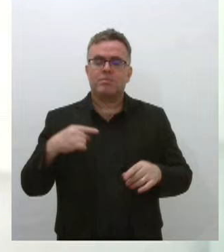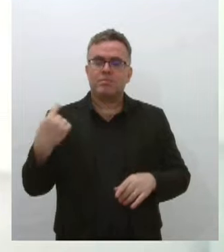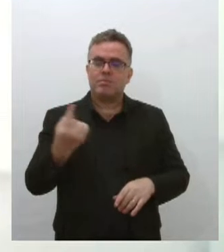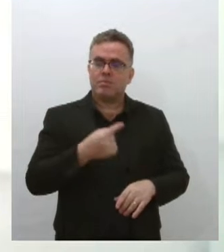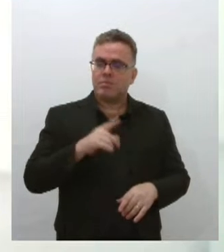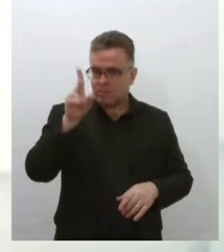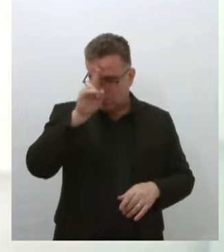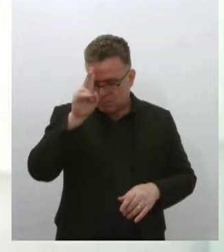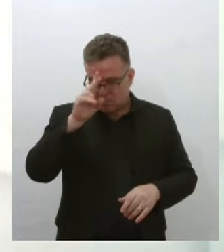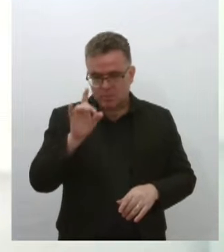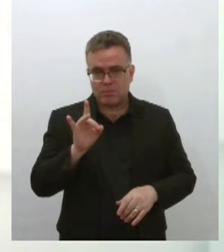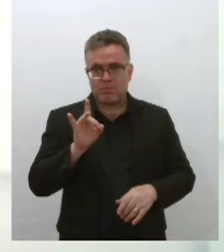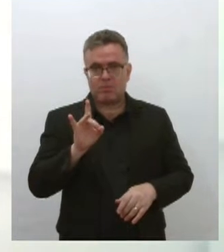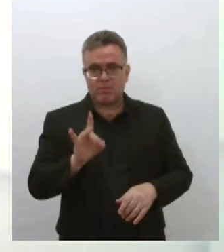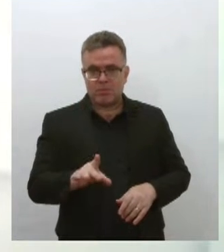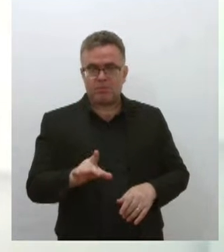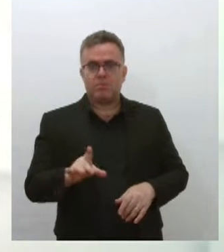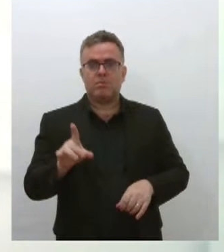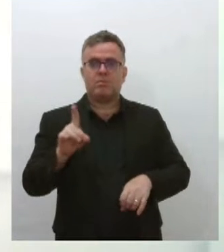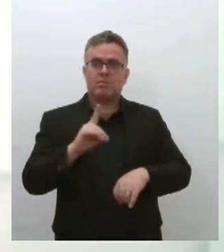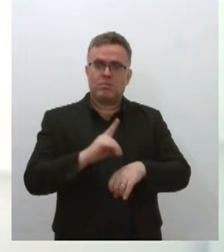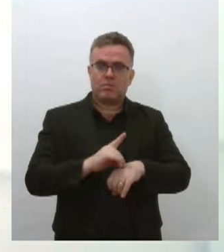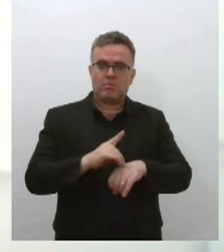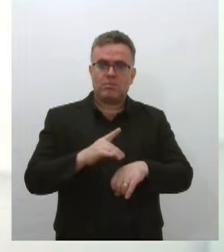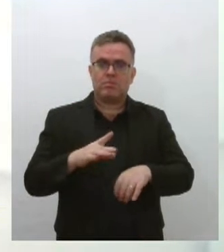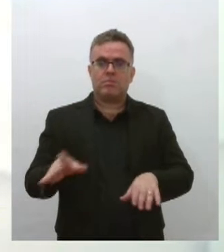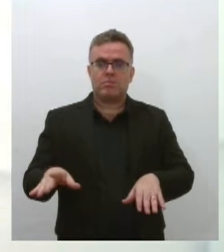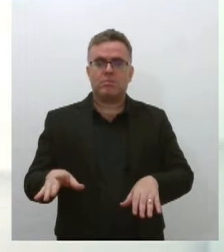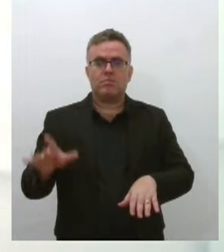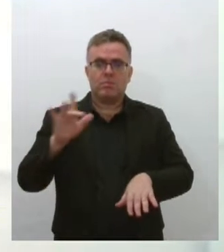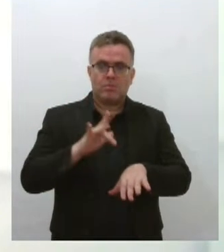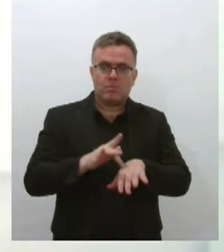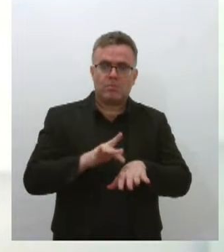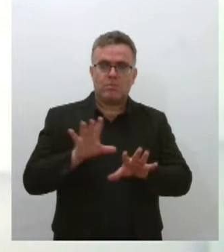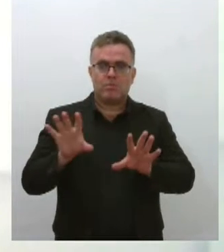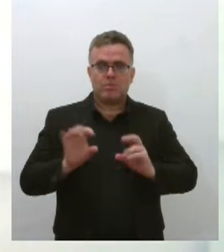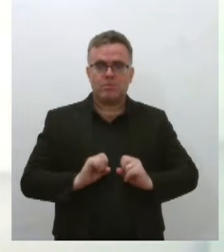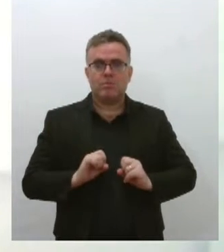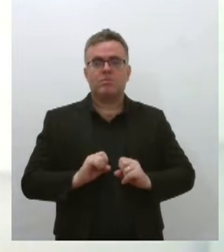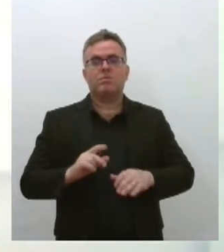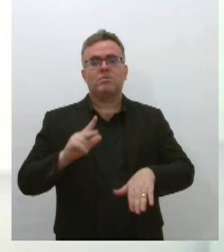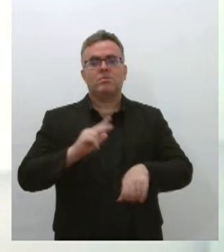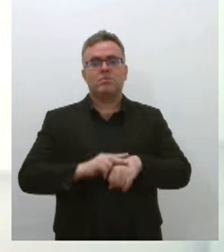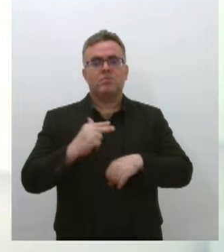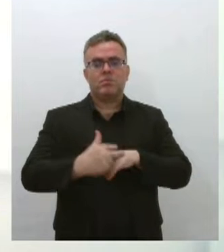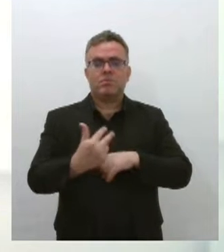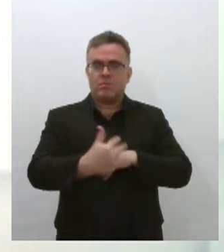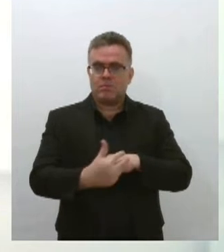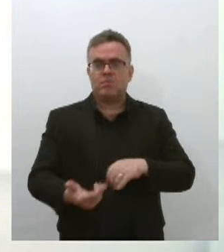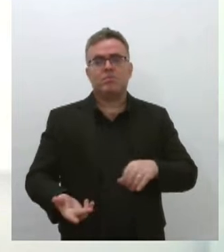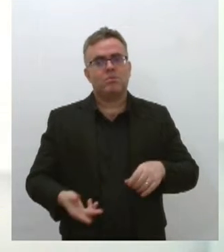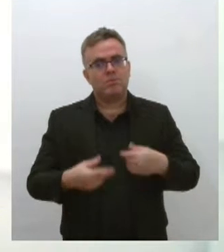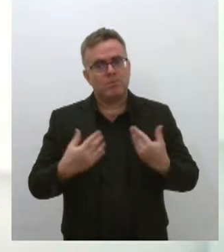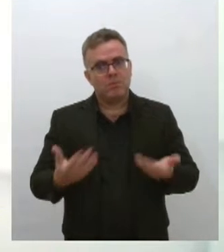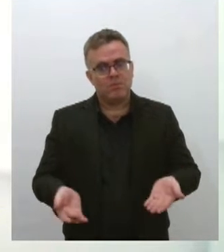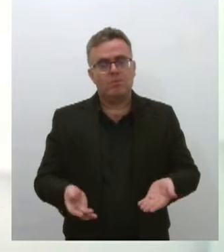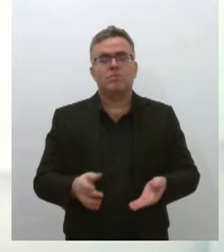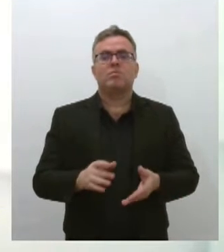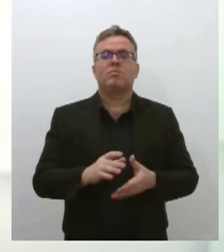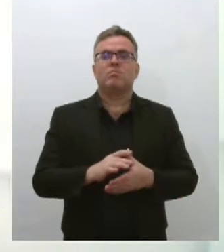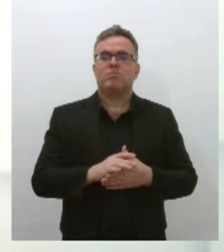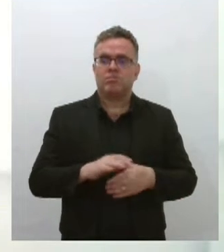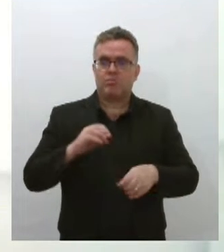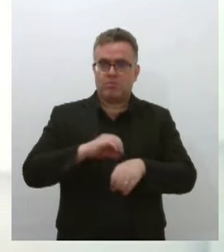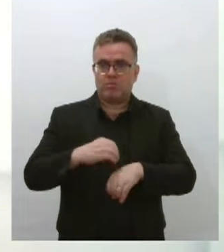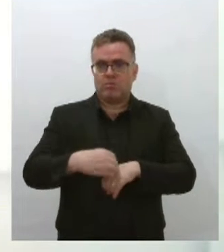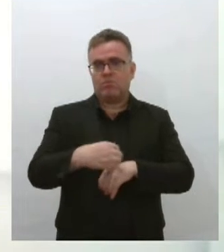dengue agora que é transmissível pelo mosquito. A gente também tem a zika e a febre chikungunya. E eles ganharam aí, infelizmente, mais